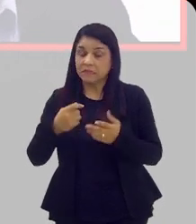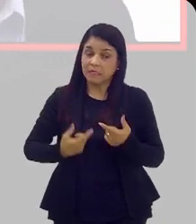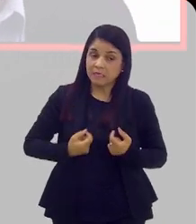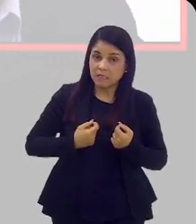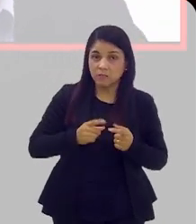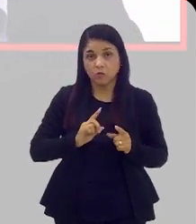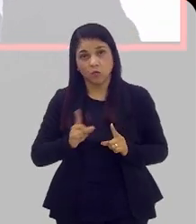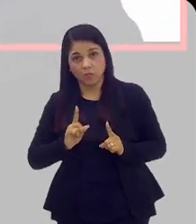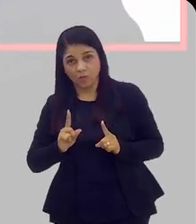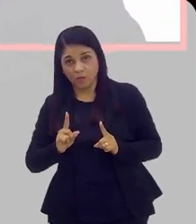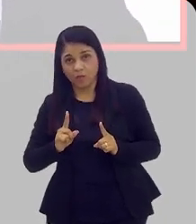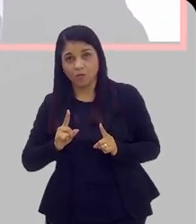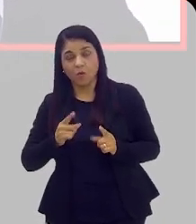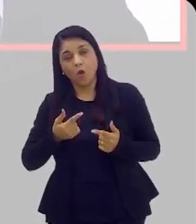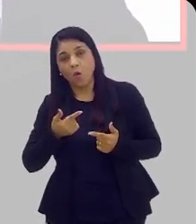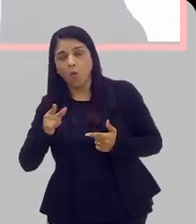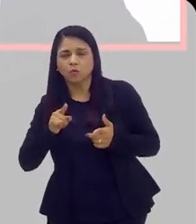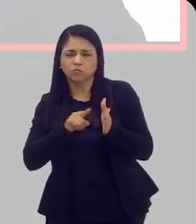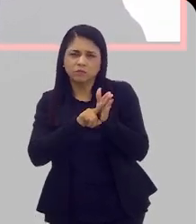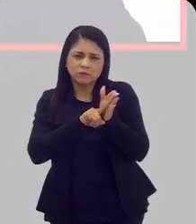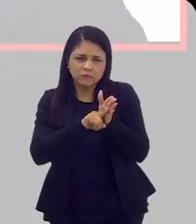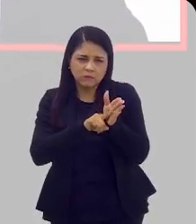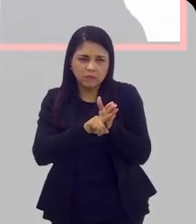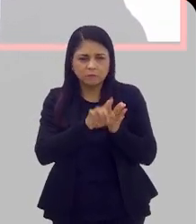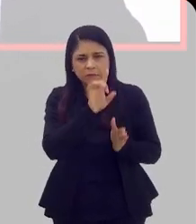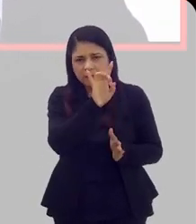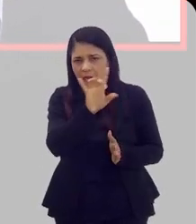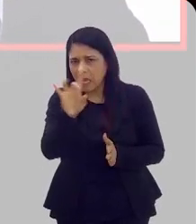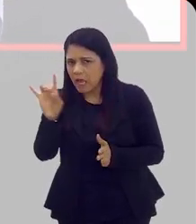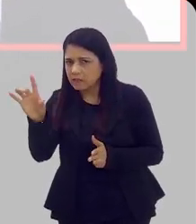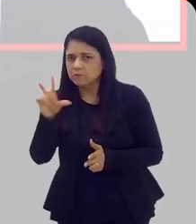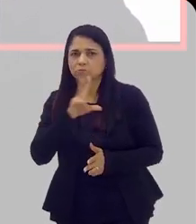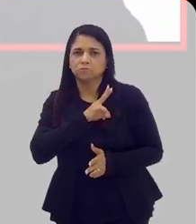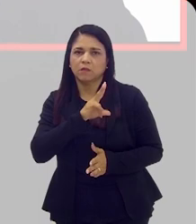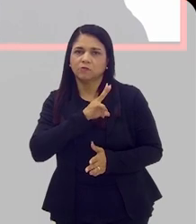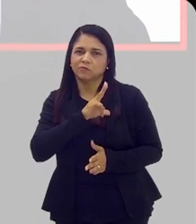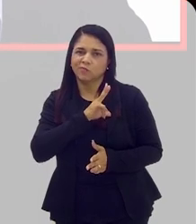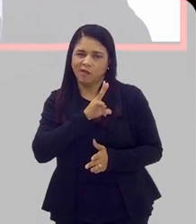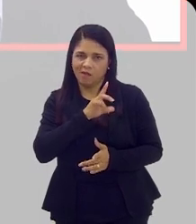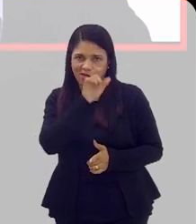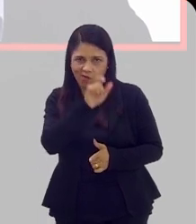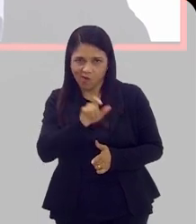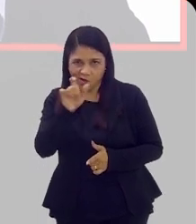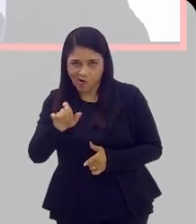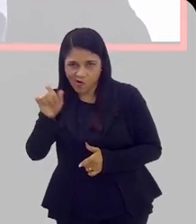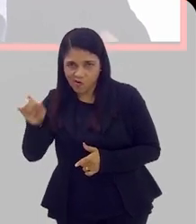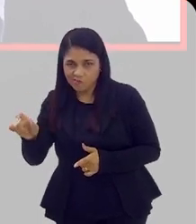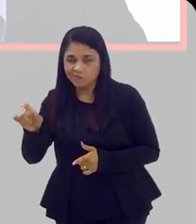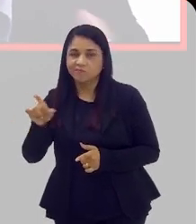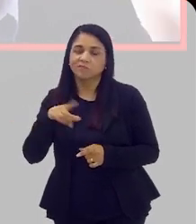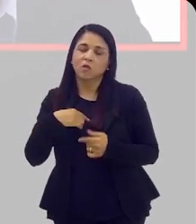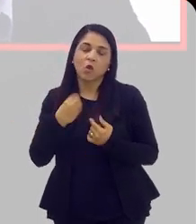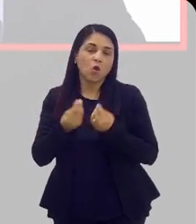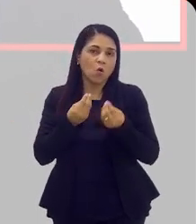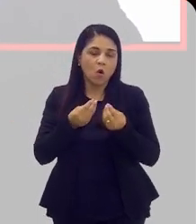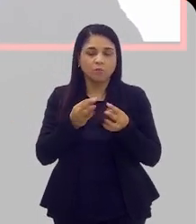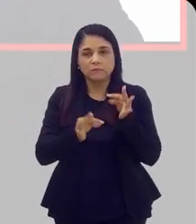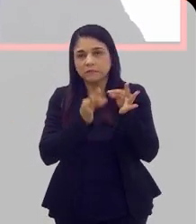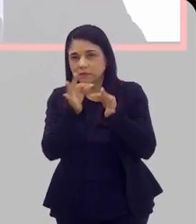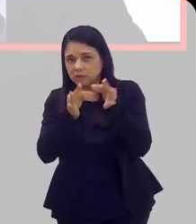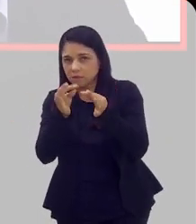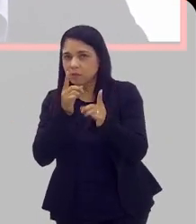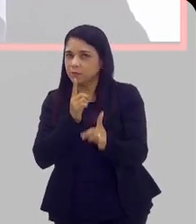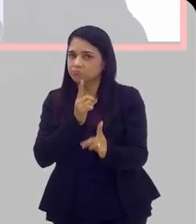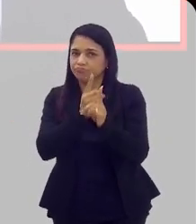Ou alguns outros exames que a gente acaba discutindo de forma individualizada pra cada caso, pra achar a melhor forma de conduzir aquele